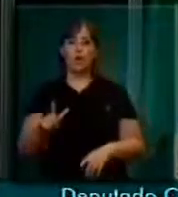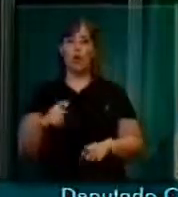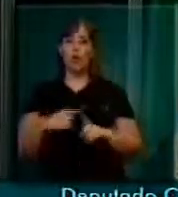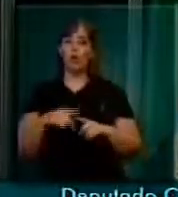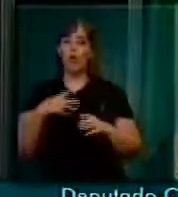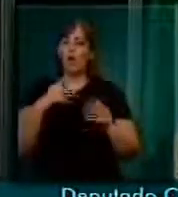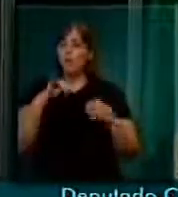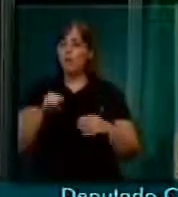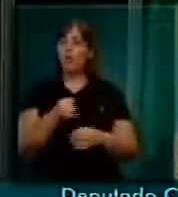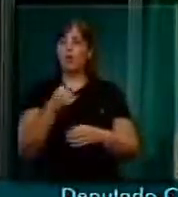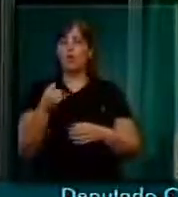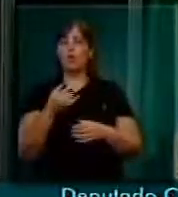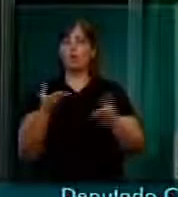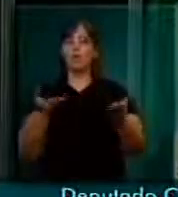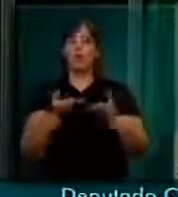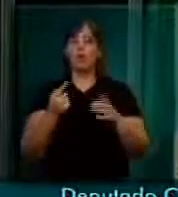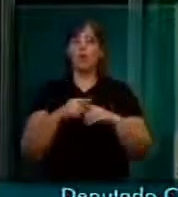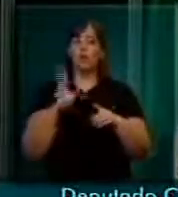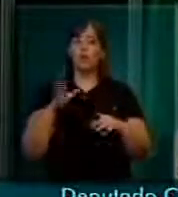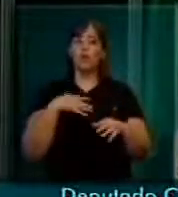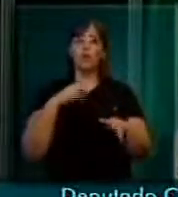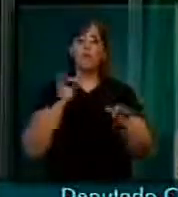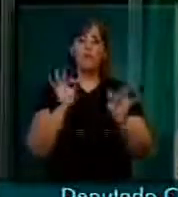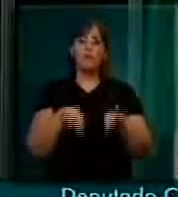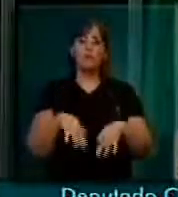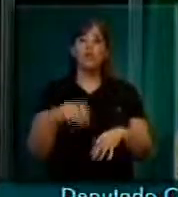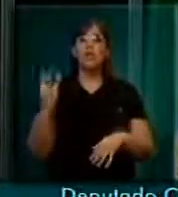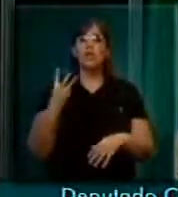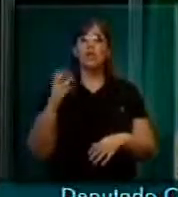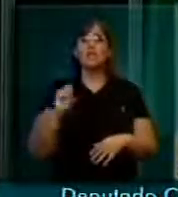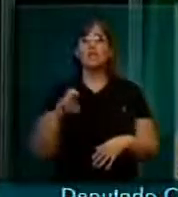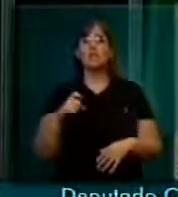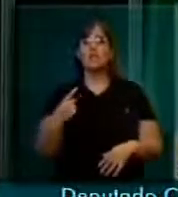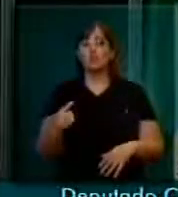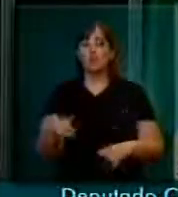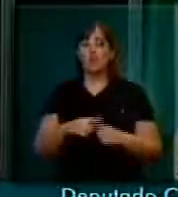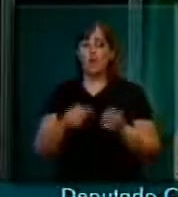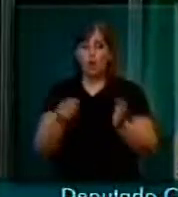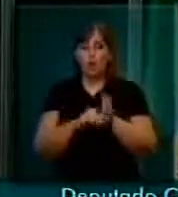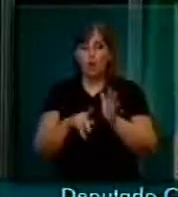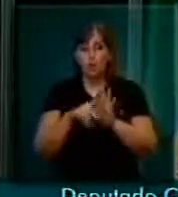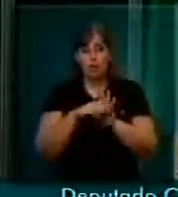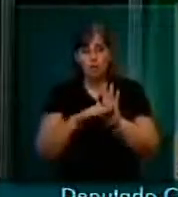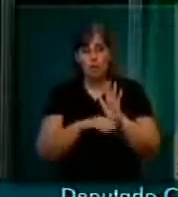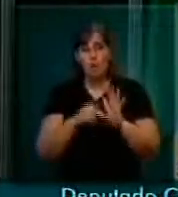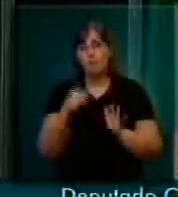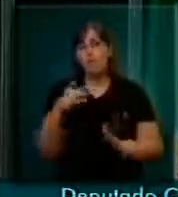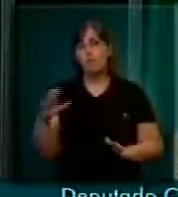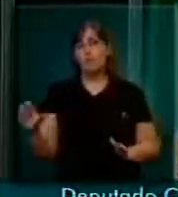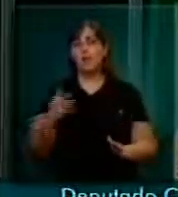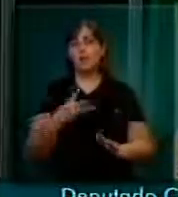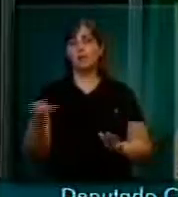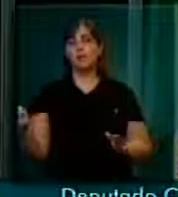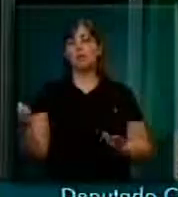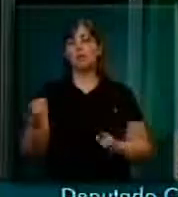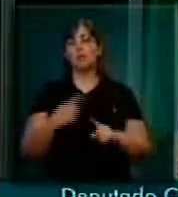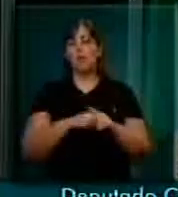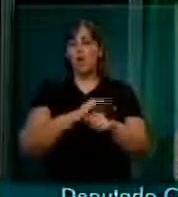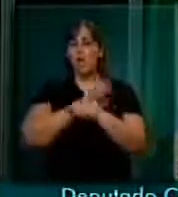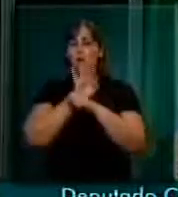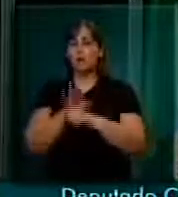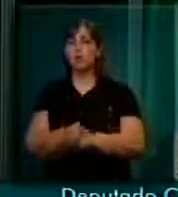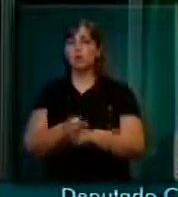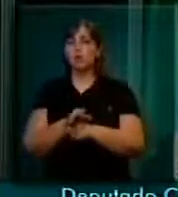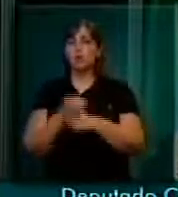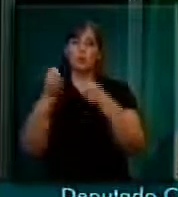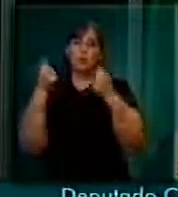nós estamos fechando a terceira sessão legislativa, para colocarmos ainda esse ano a PEC da dignidade, a PEC 300, a PEC